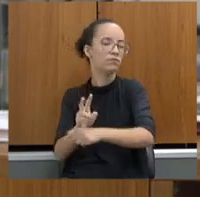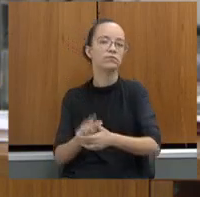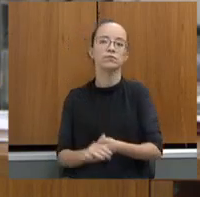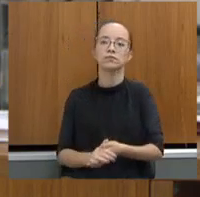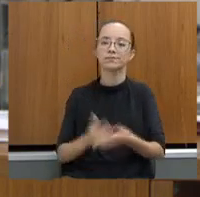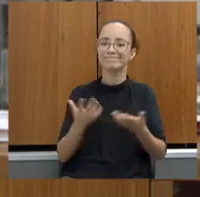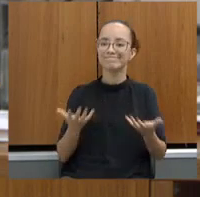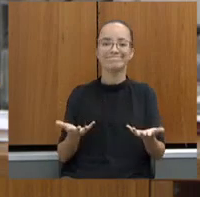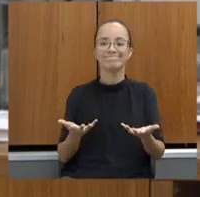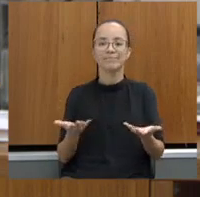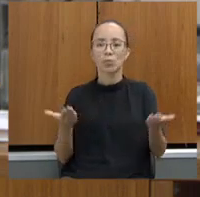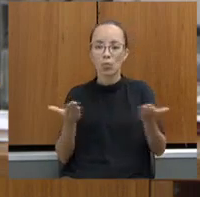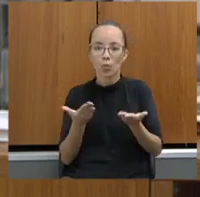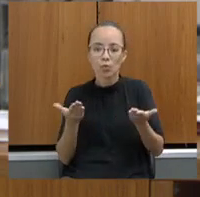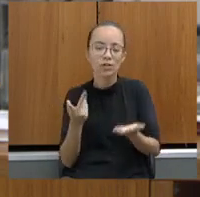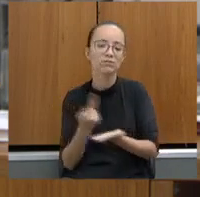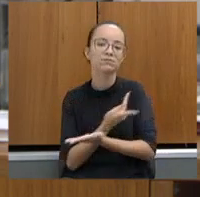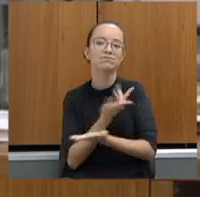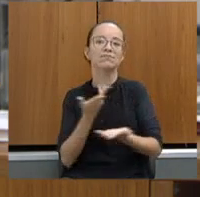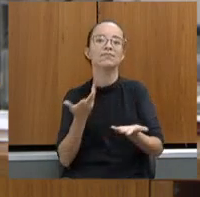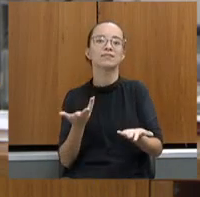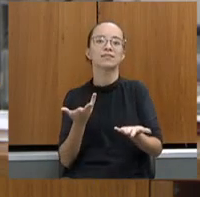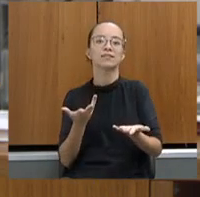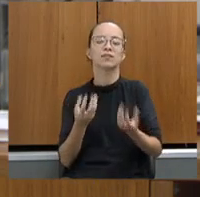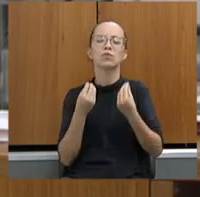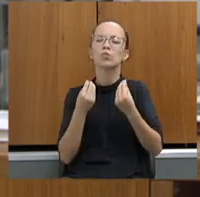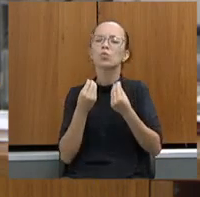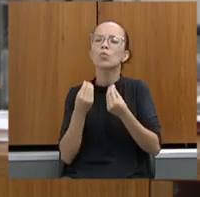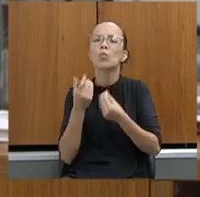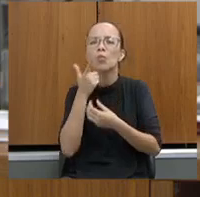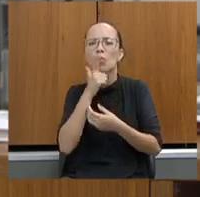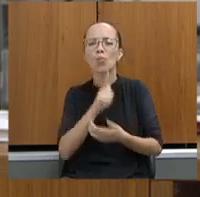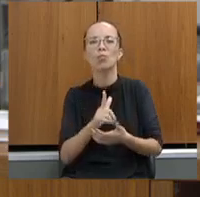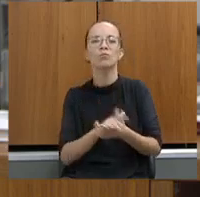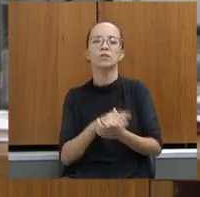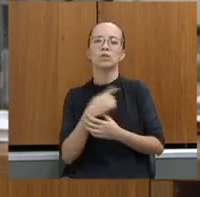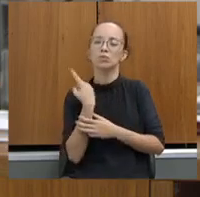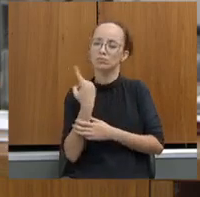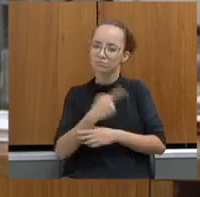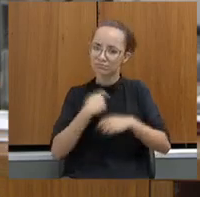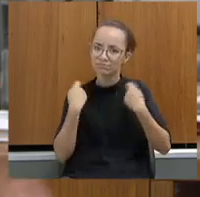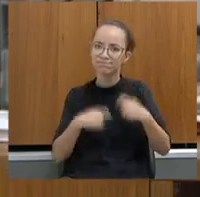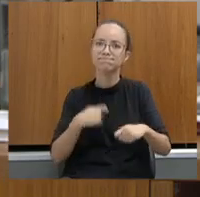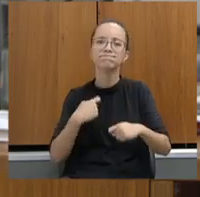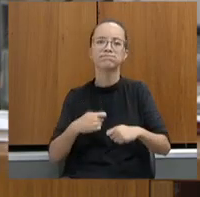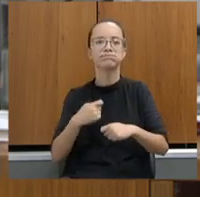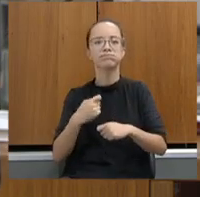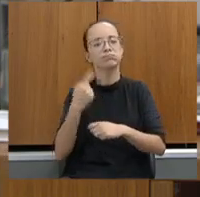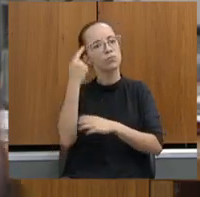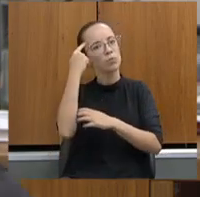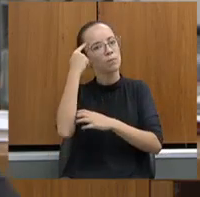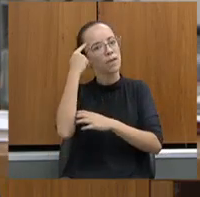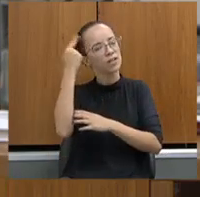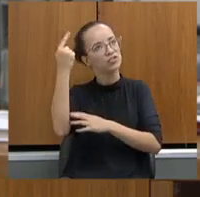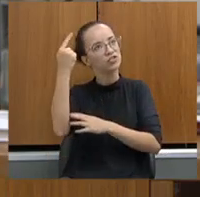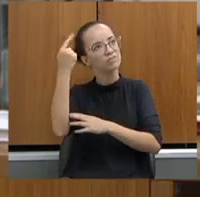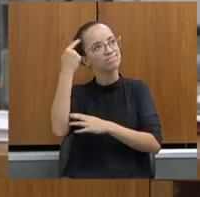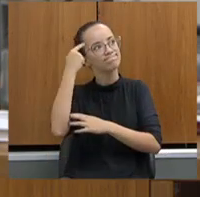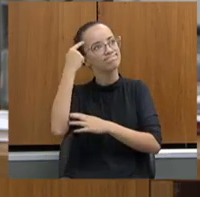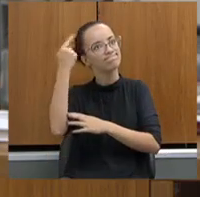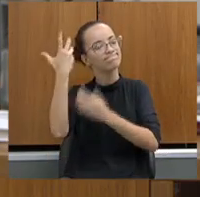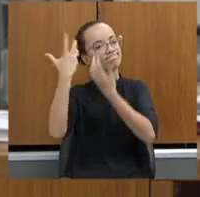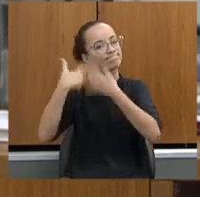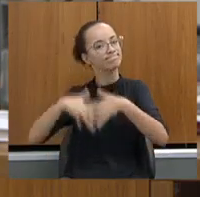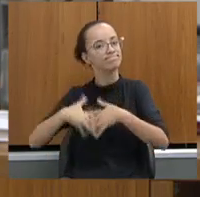Estado. Como é que vai conseguir? Nós temos que ter uma mudança, mudança de mentalidade.